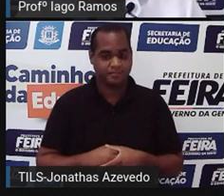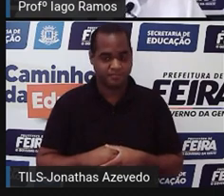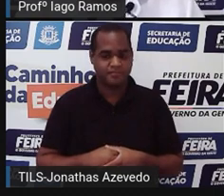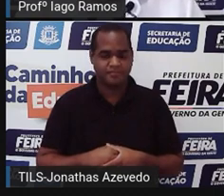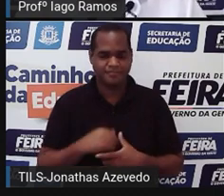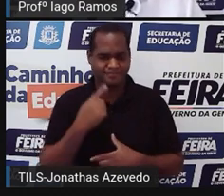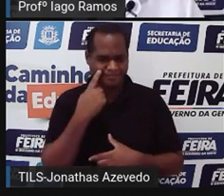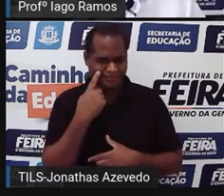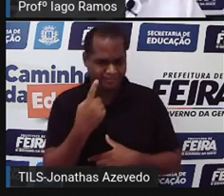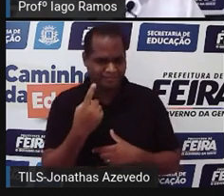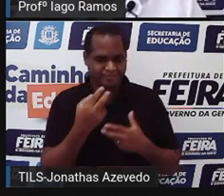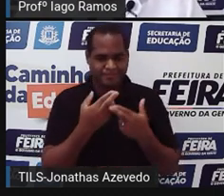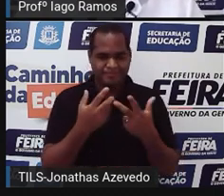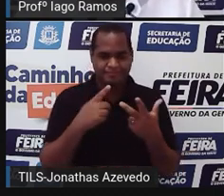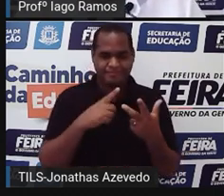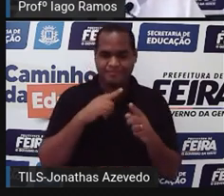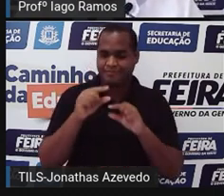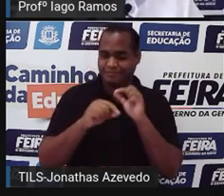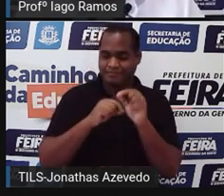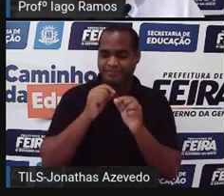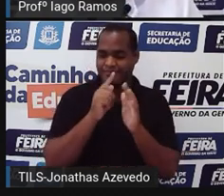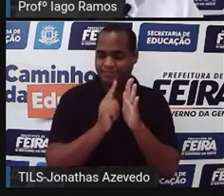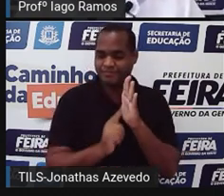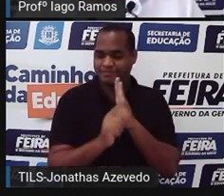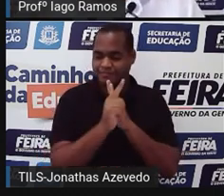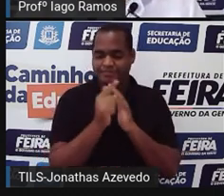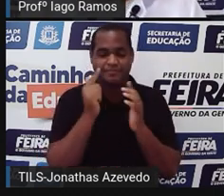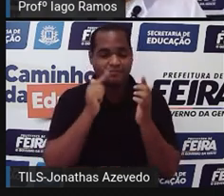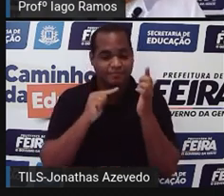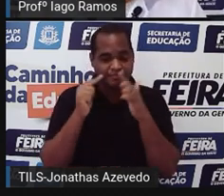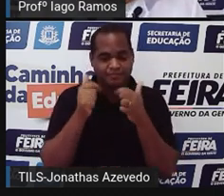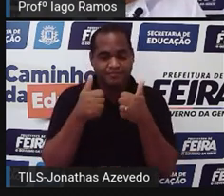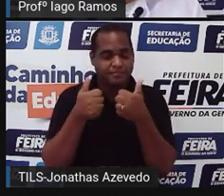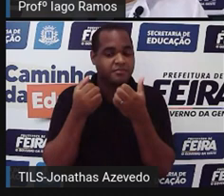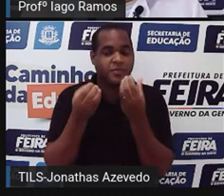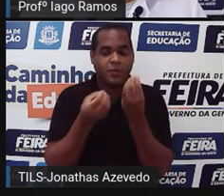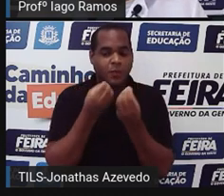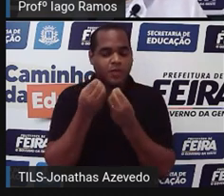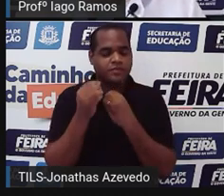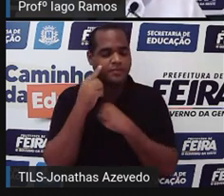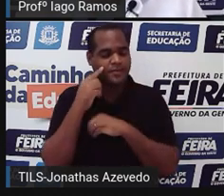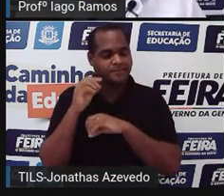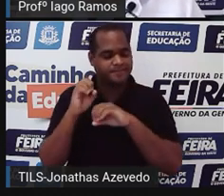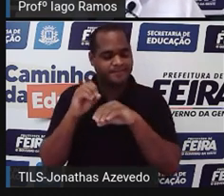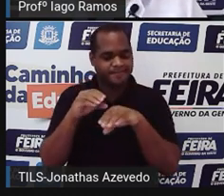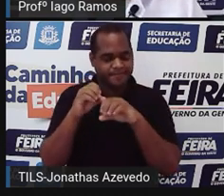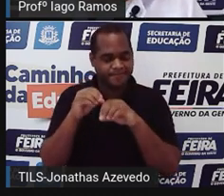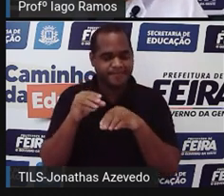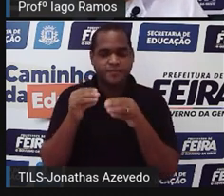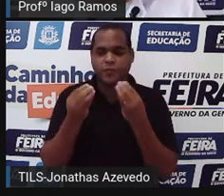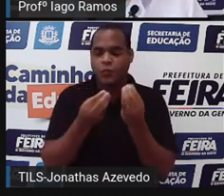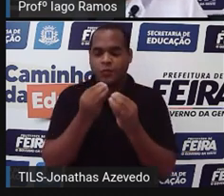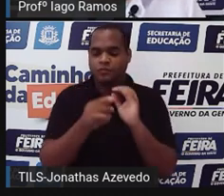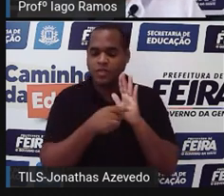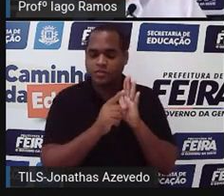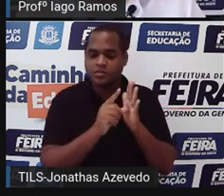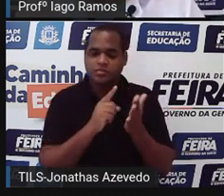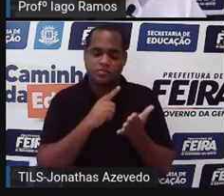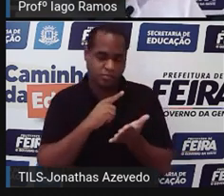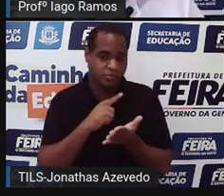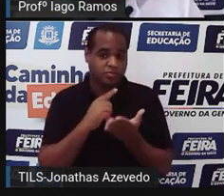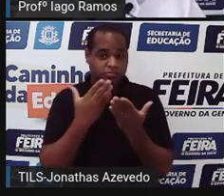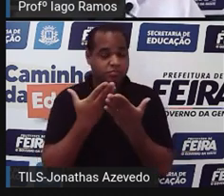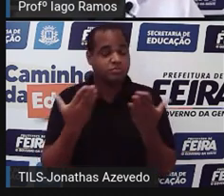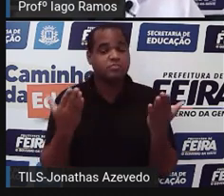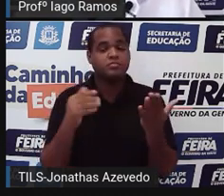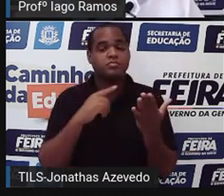viu o que são os gráficos, né, em nossa aula anterior, a aula que veio antes dessa daqui, tá